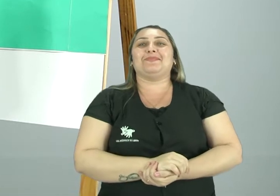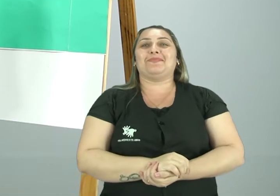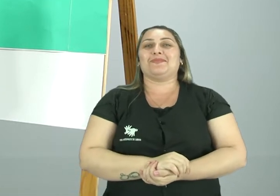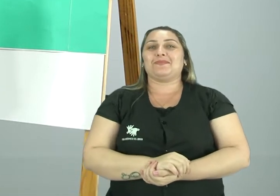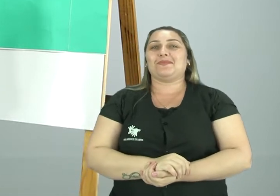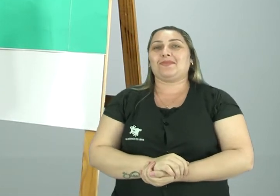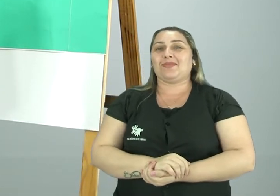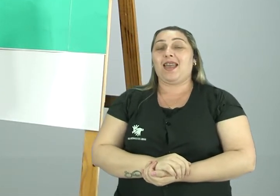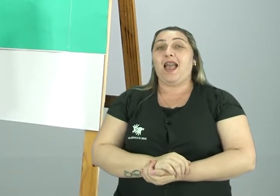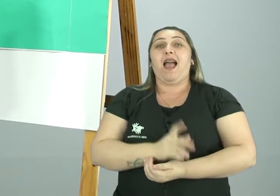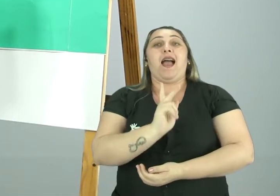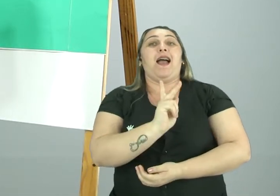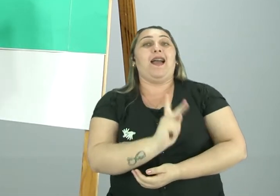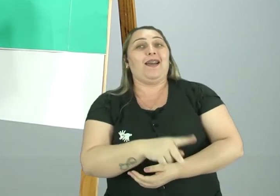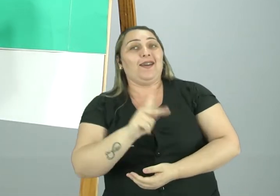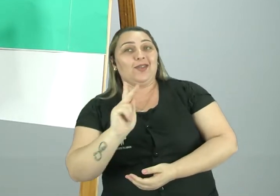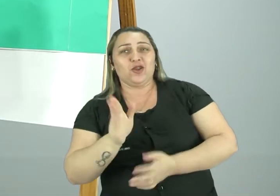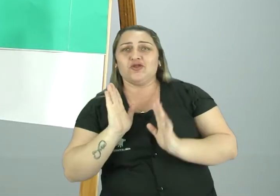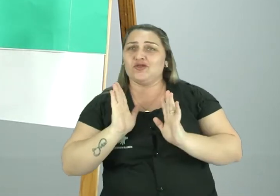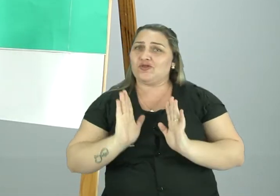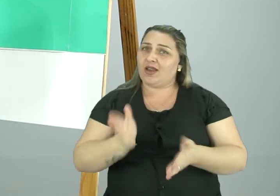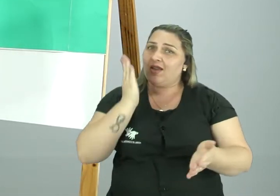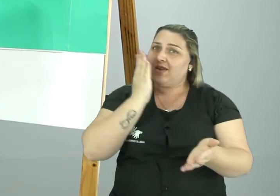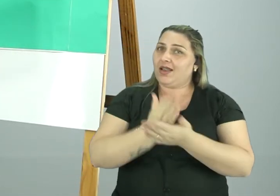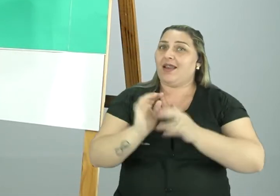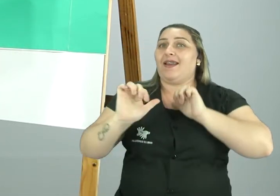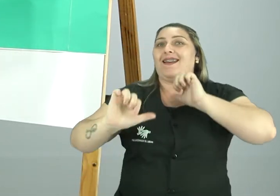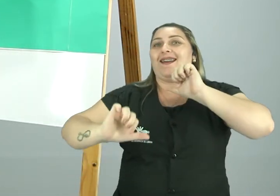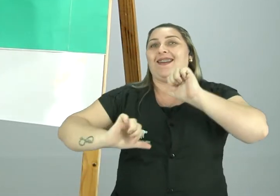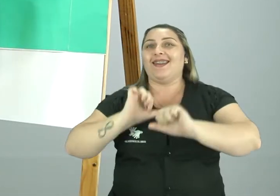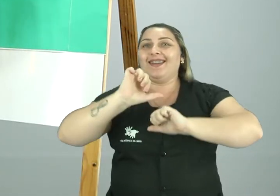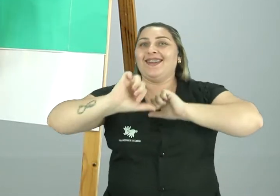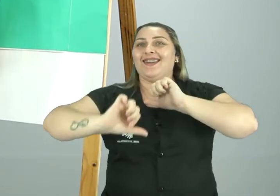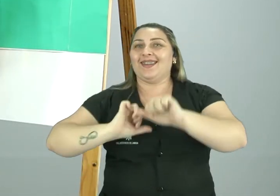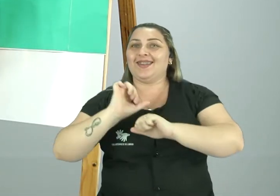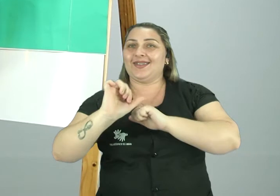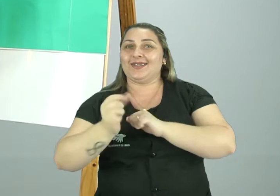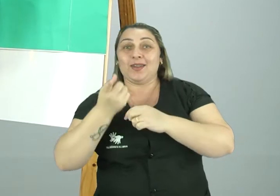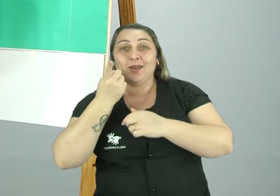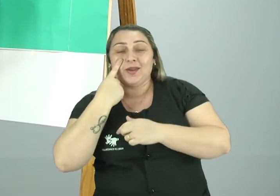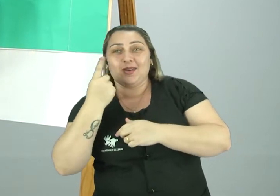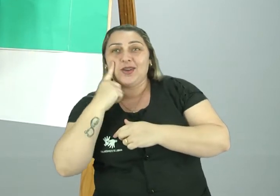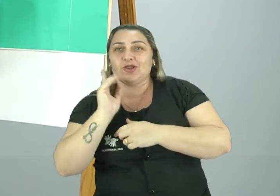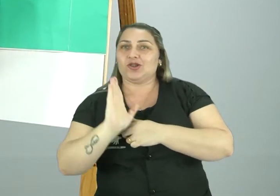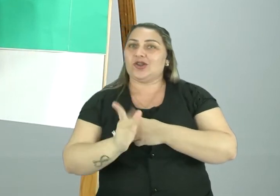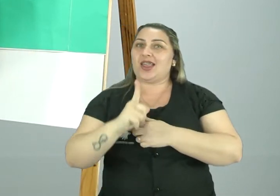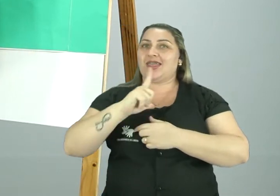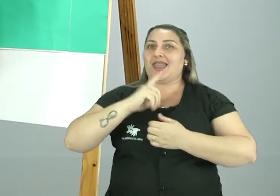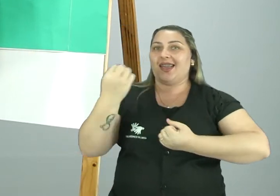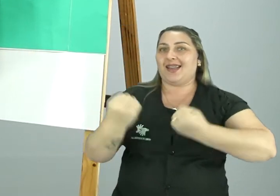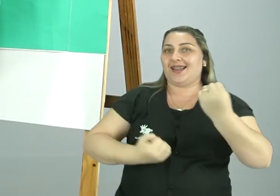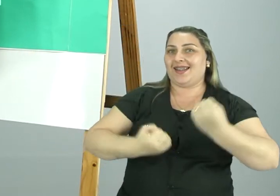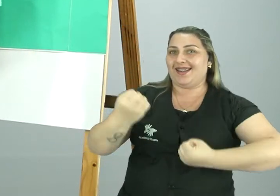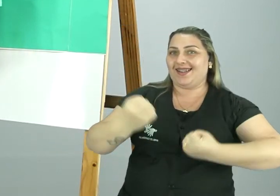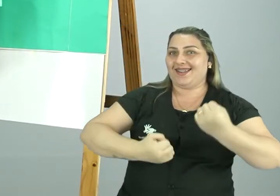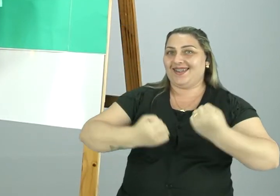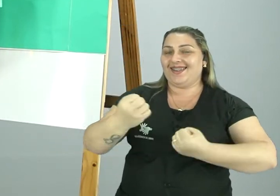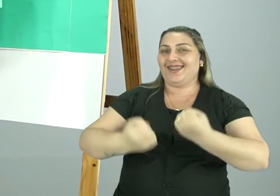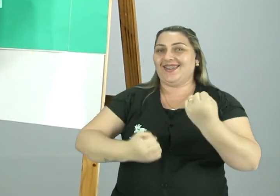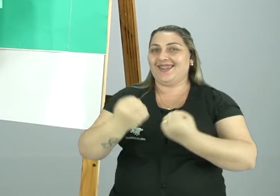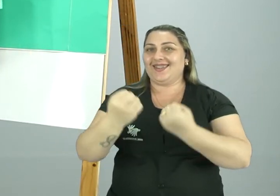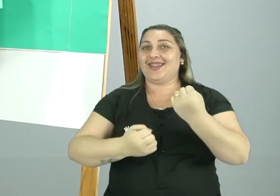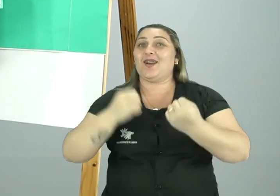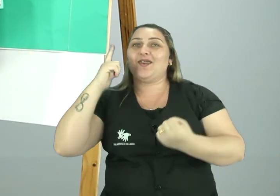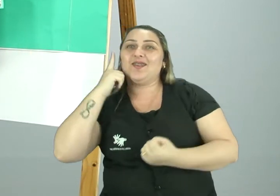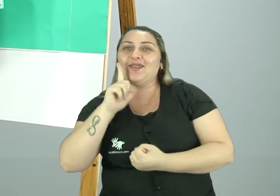Ah, professora, já está começando a mudar. Ah, observe que já tem carros e eles estão